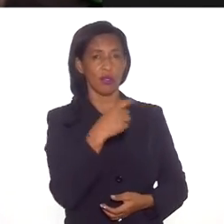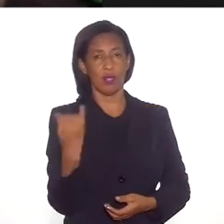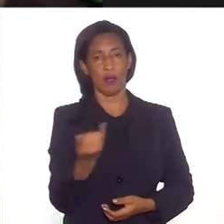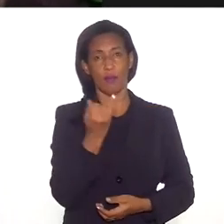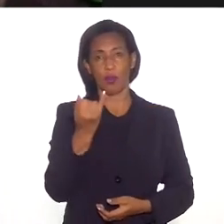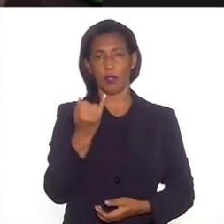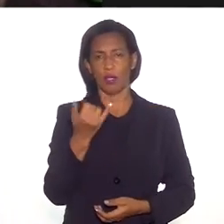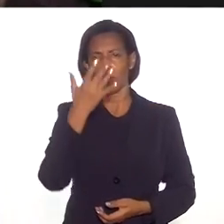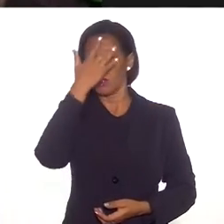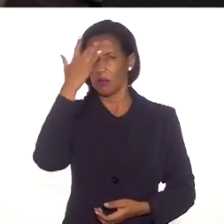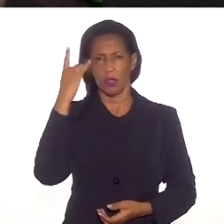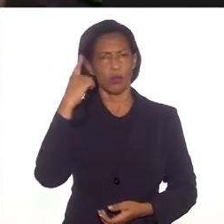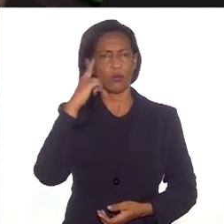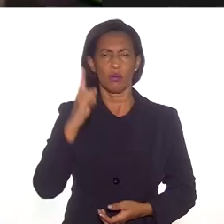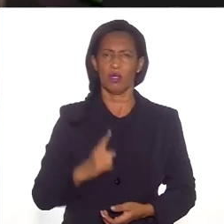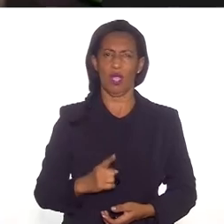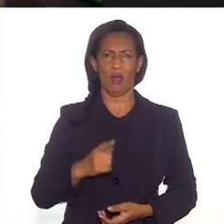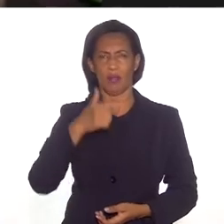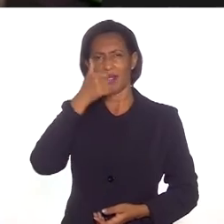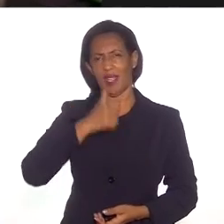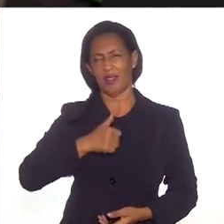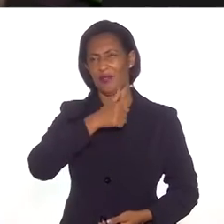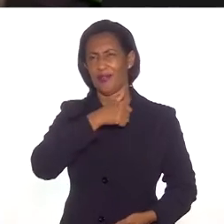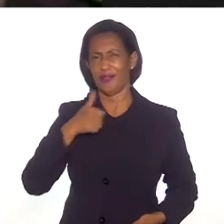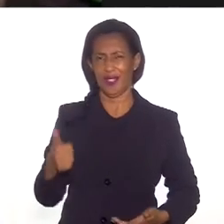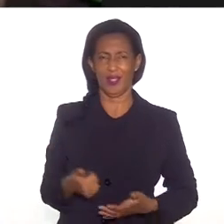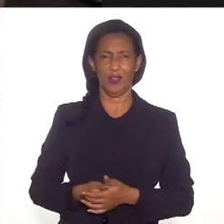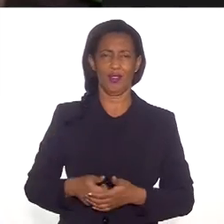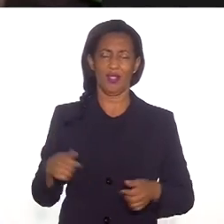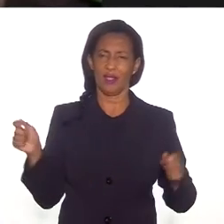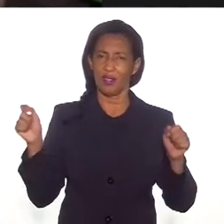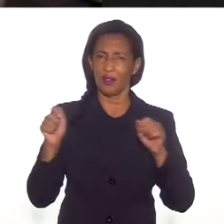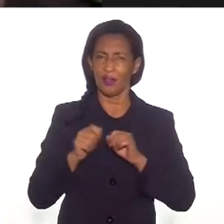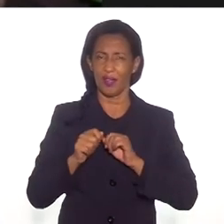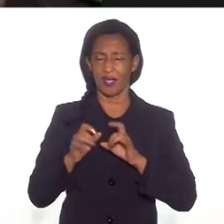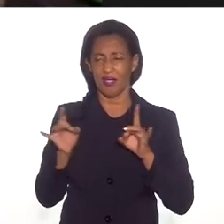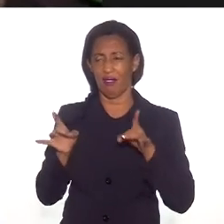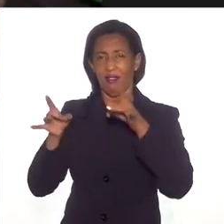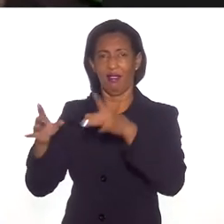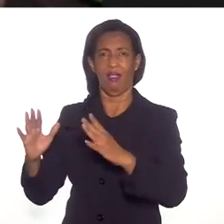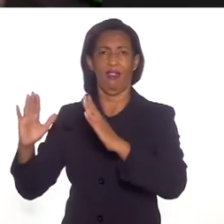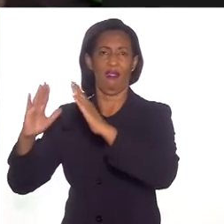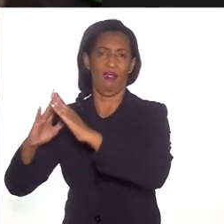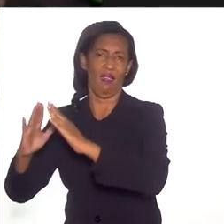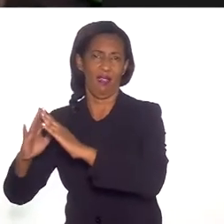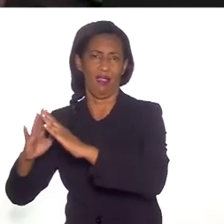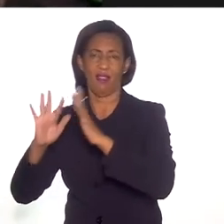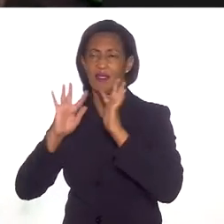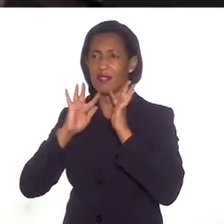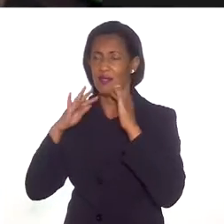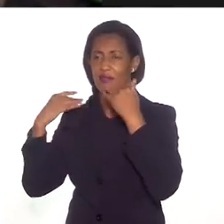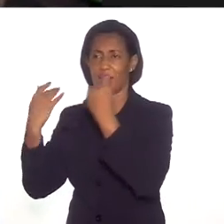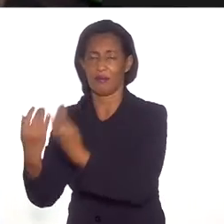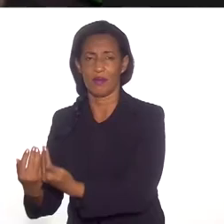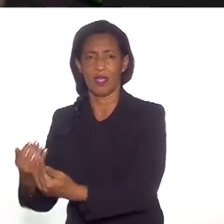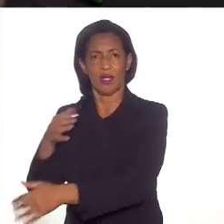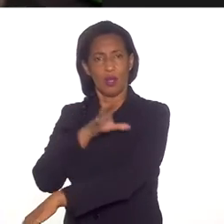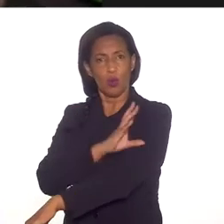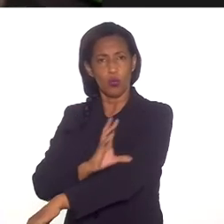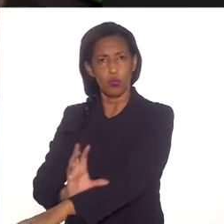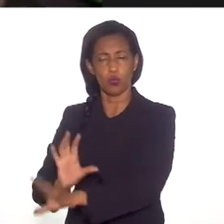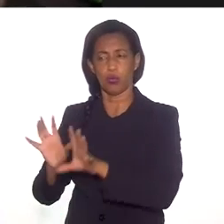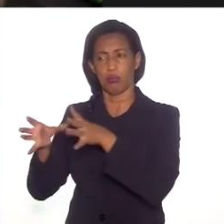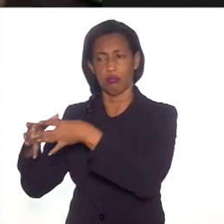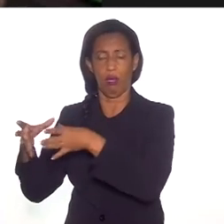mas as pessoas não sabem o sacrifício que a gente tem que fazer, deixar nossas casas, deixar a nossa tradição,